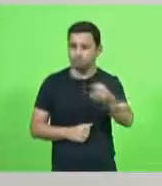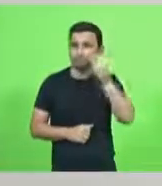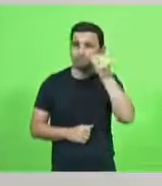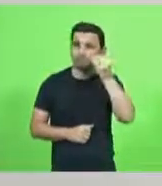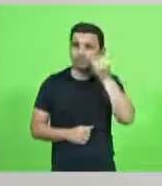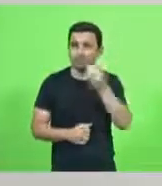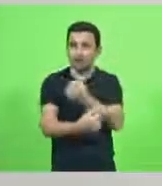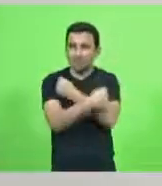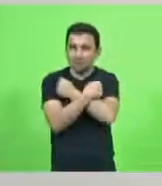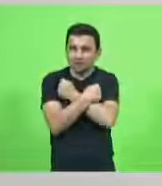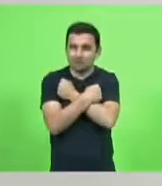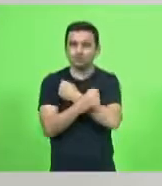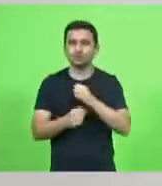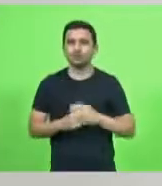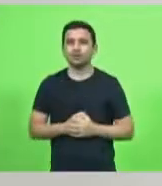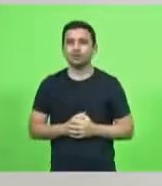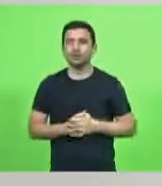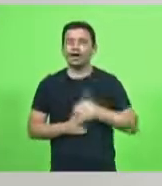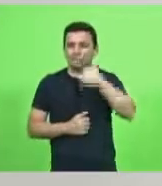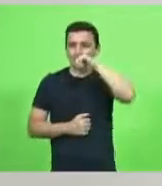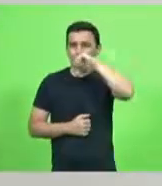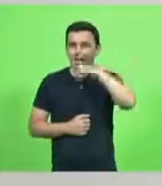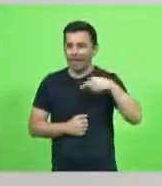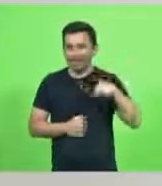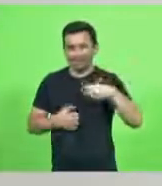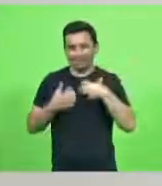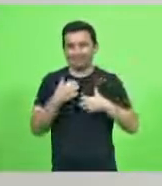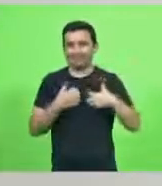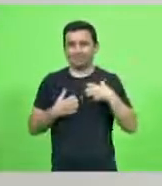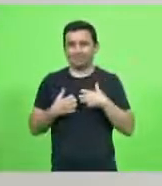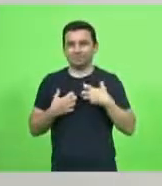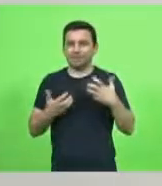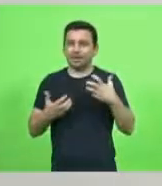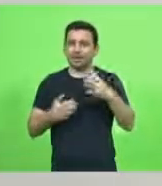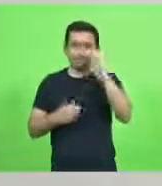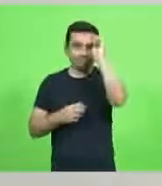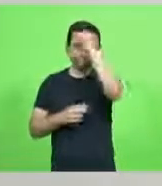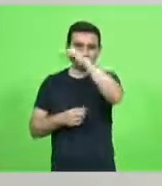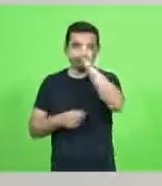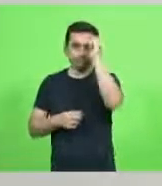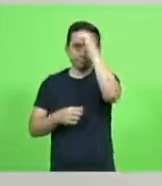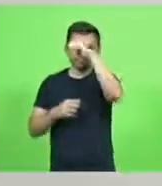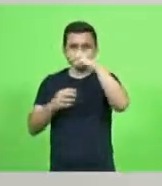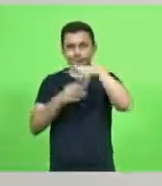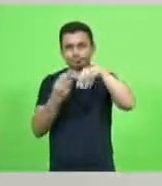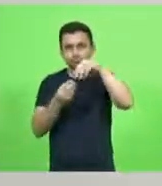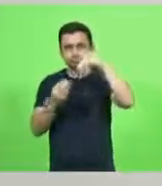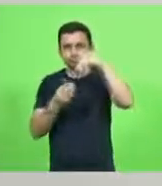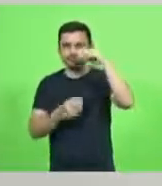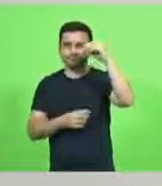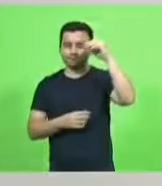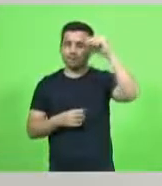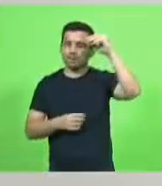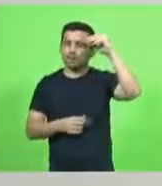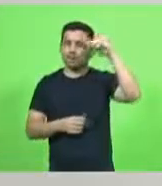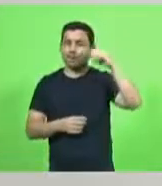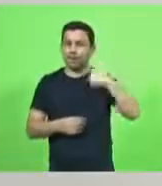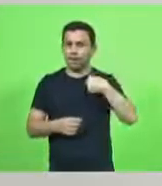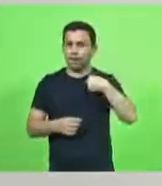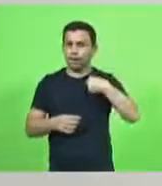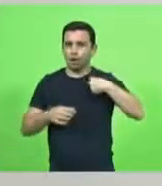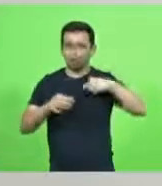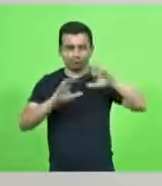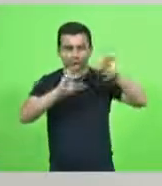mamãe ficava louca porque quando eu chegava lá ela sempre gostava de pentear o cabelo com um coque ela ficava louca porque eu esculhambava